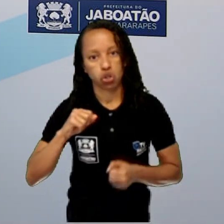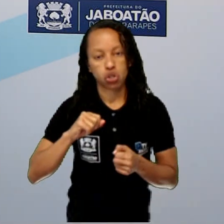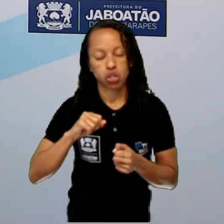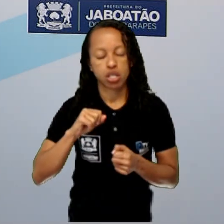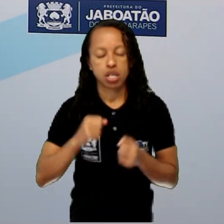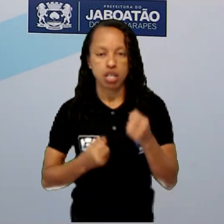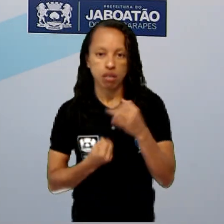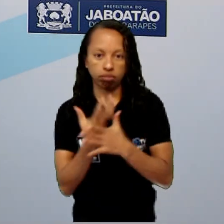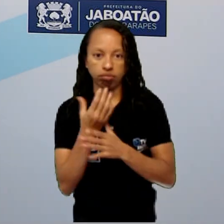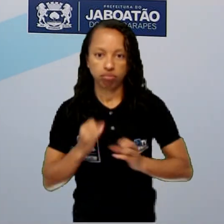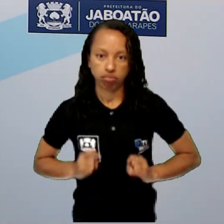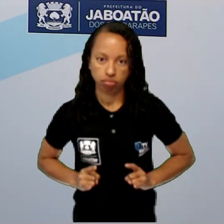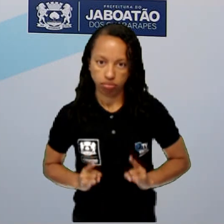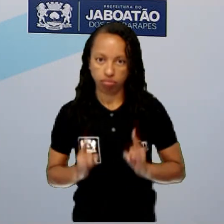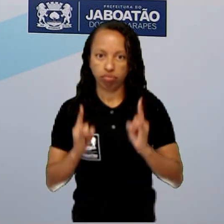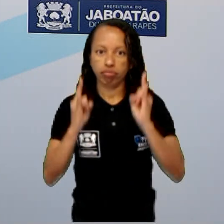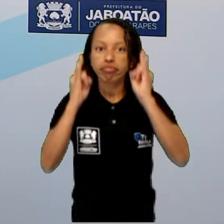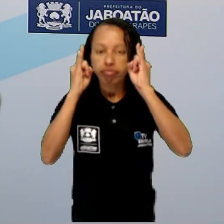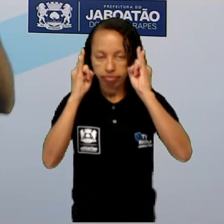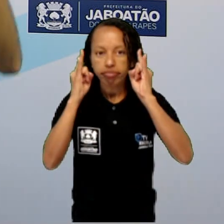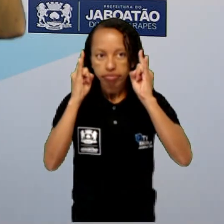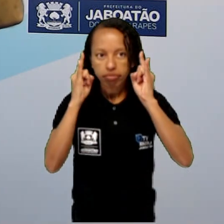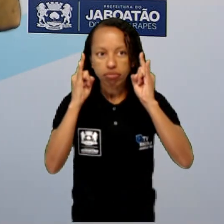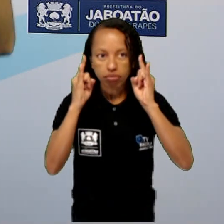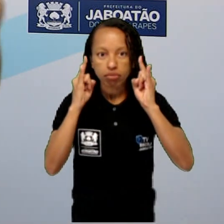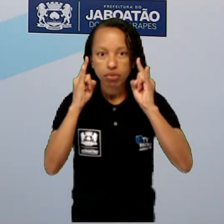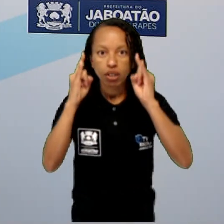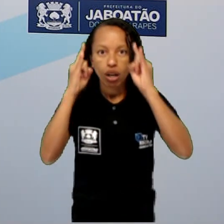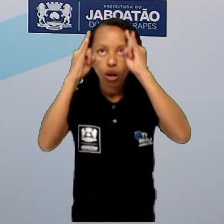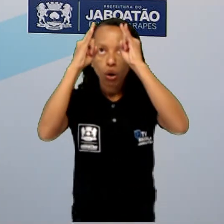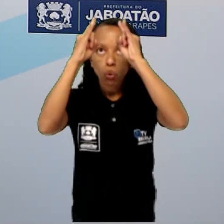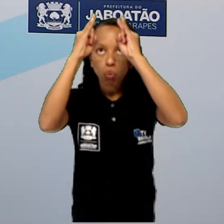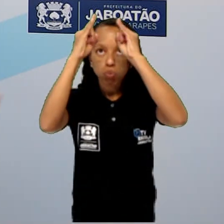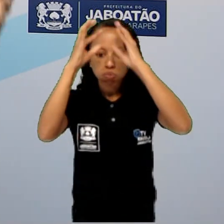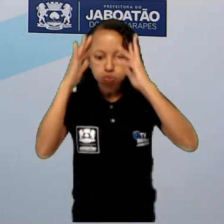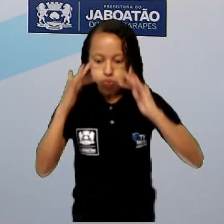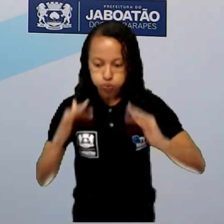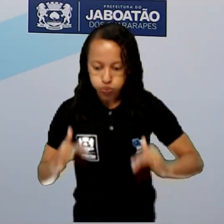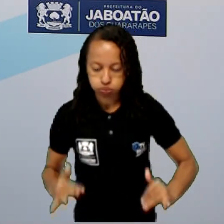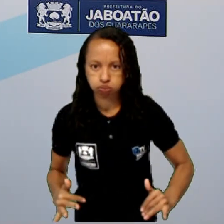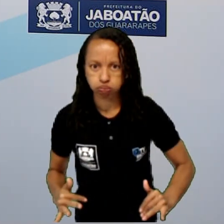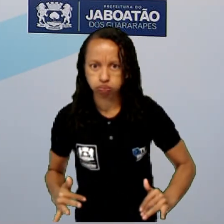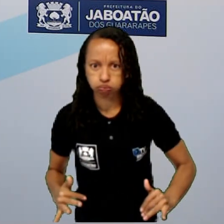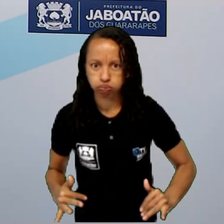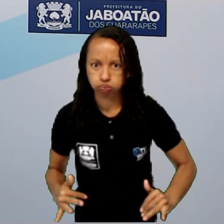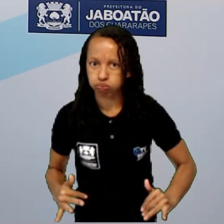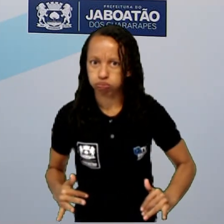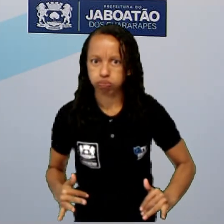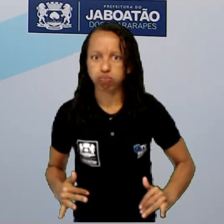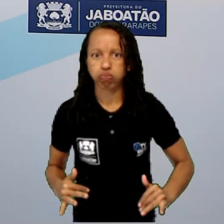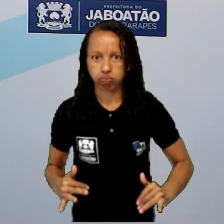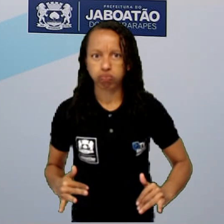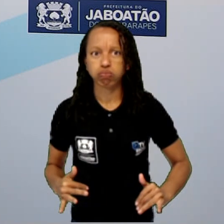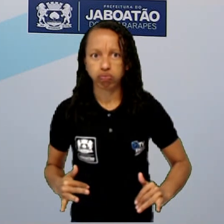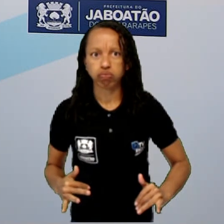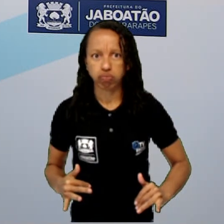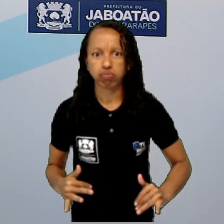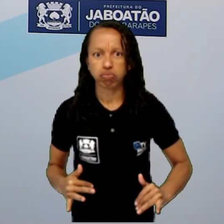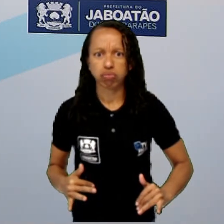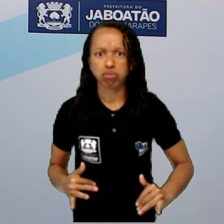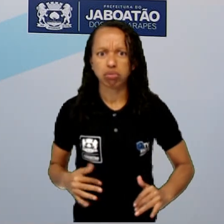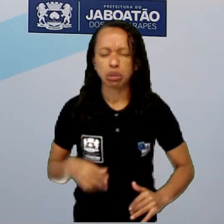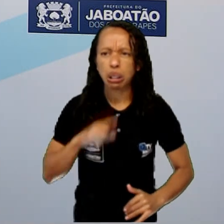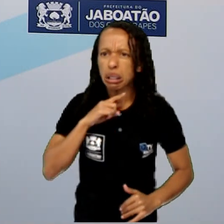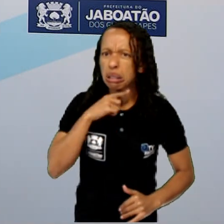Gisele, depois de um tempo esse edifício desabou. Ele não aguentou ficar de pé. Ninguém